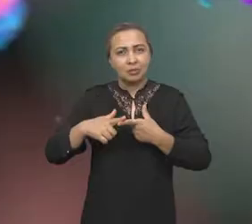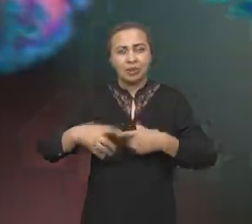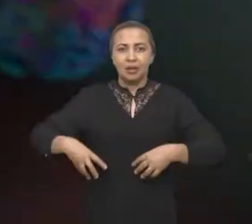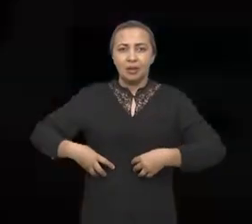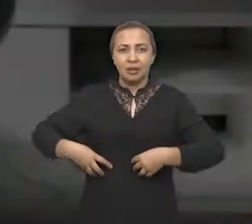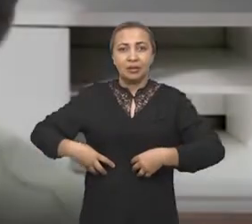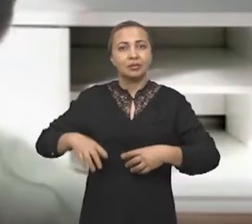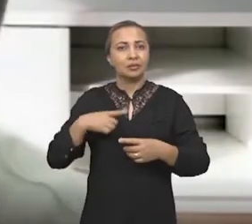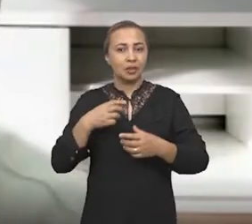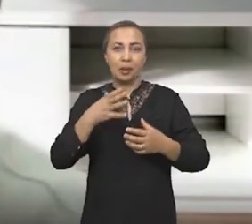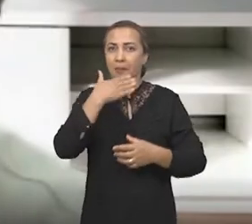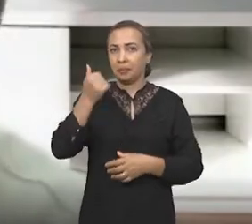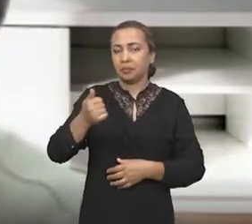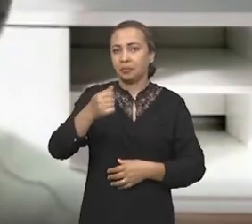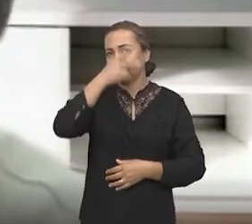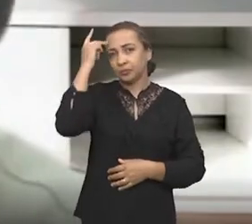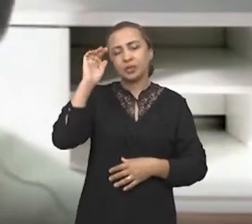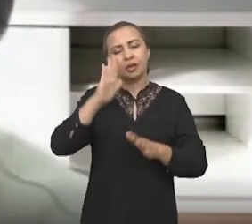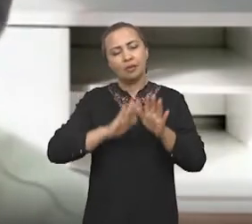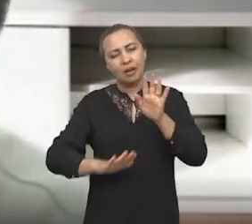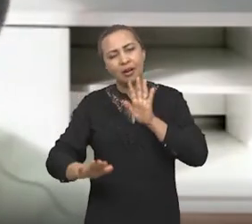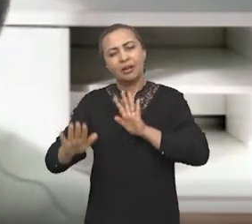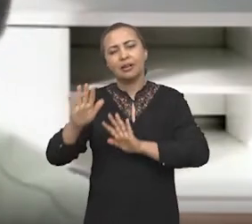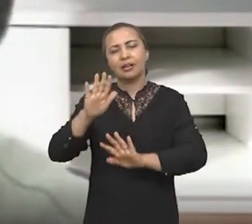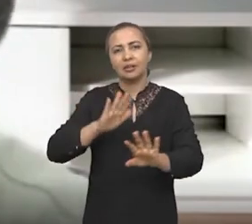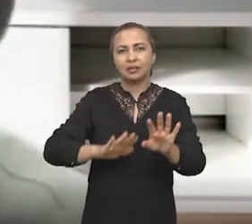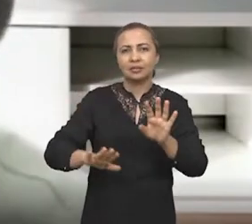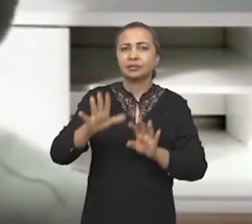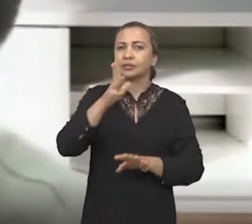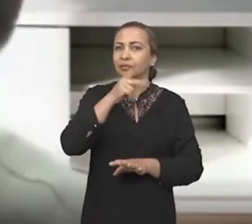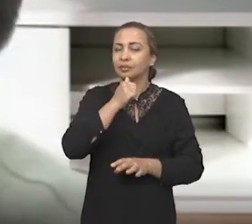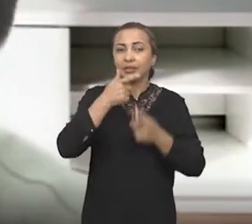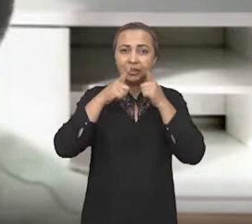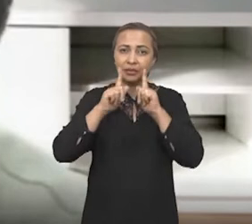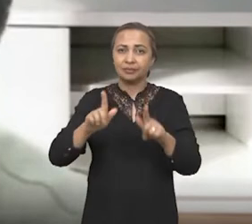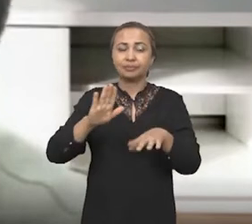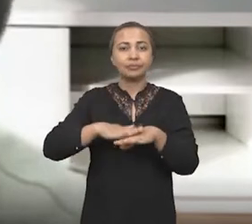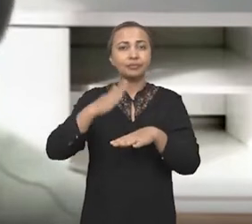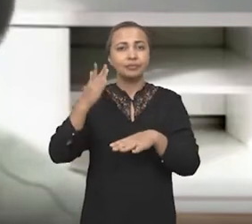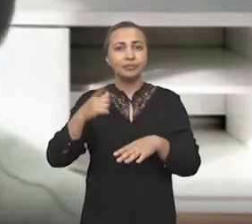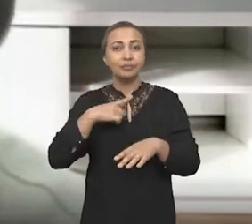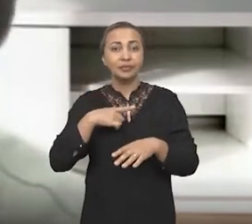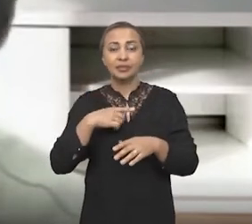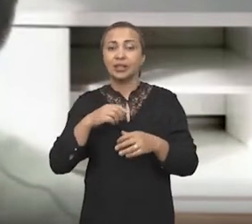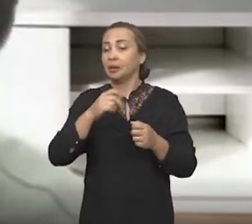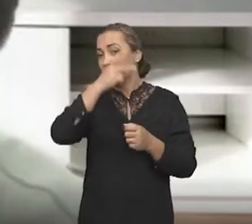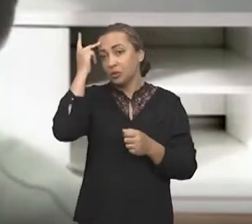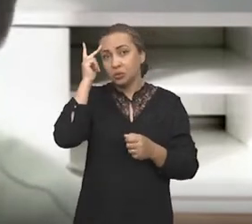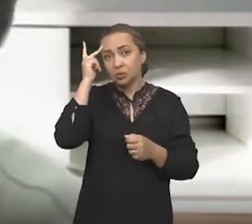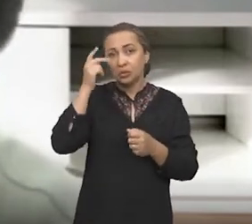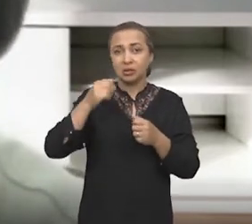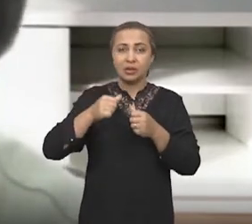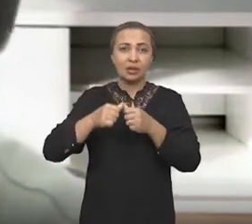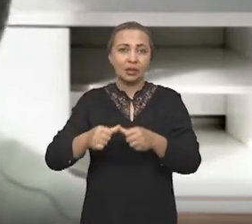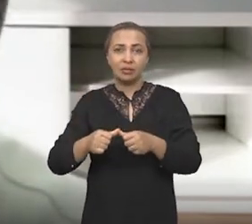acarretar uma recuperação daquele indivíduo mais lenta e problemas graves, né, maiores. Então, existem casos de pessoas que